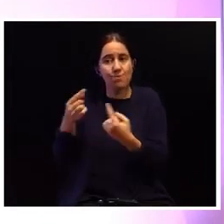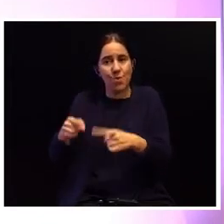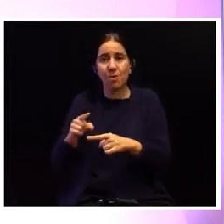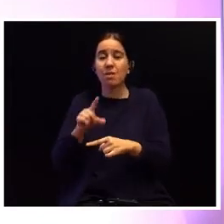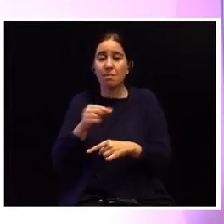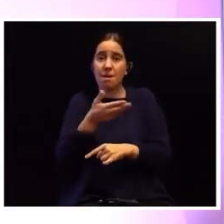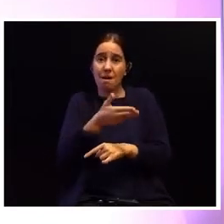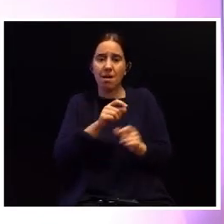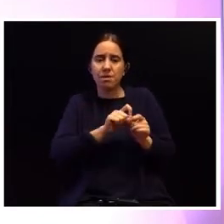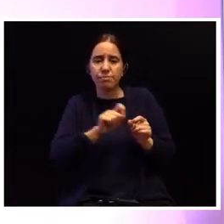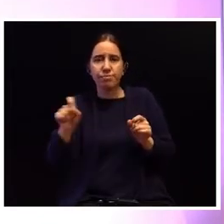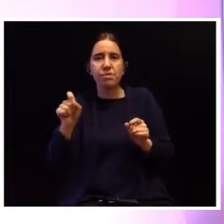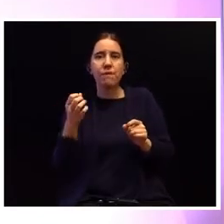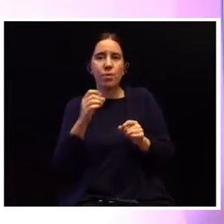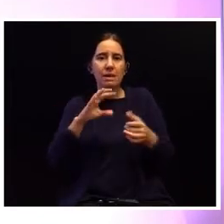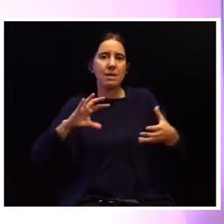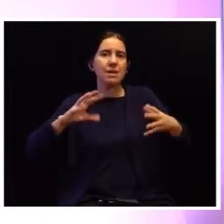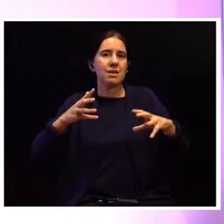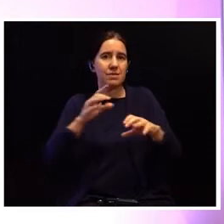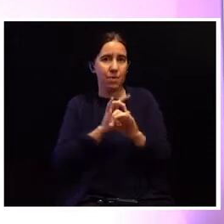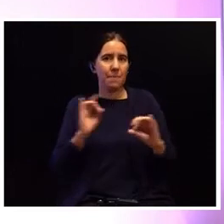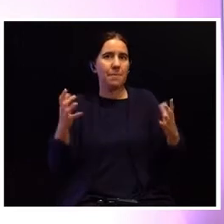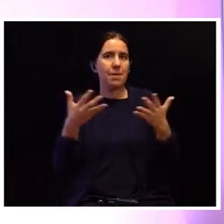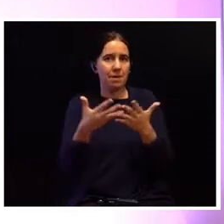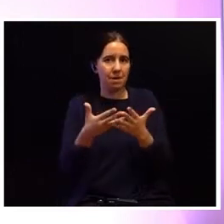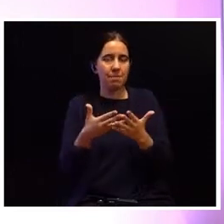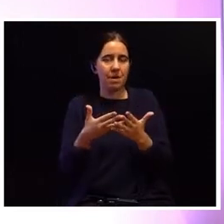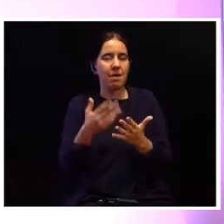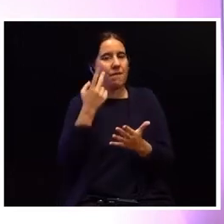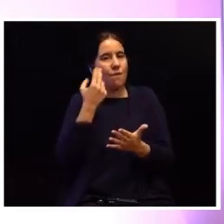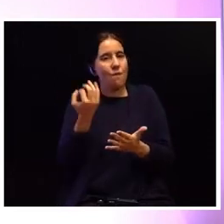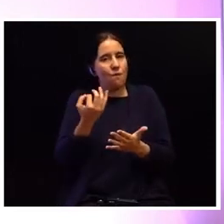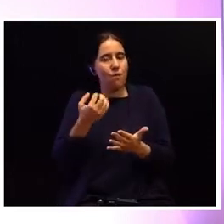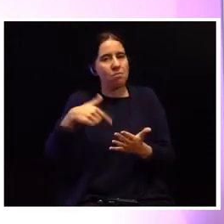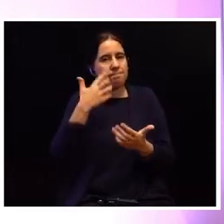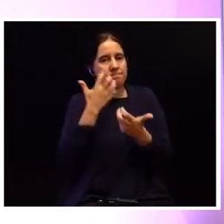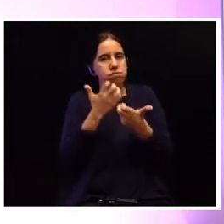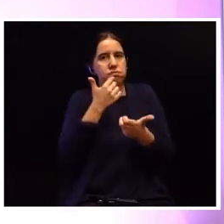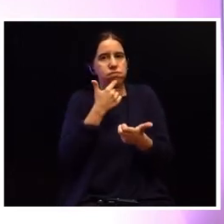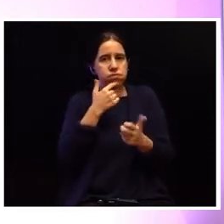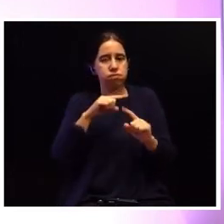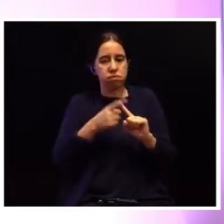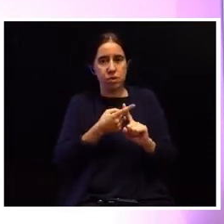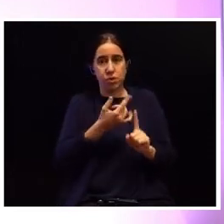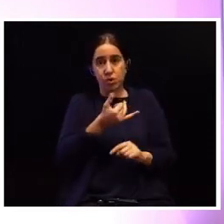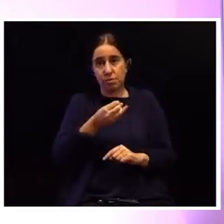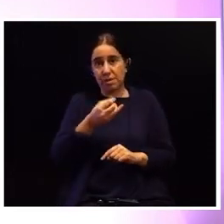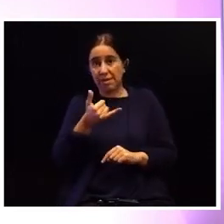durante o período de crise pandémica, que vivenciámos de forma muito intensa desde 2020